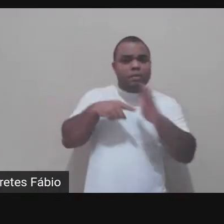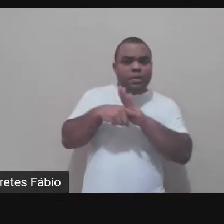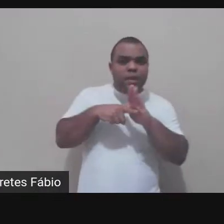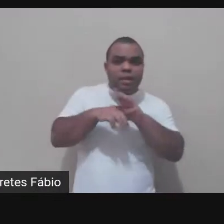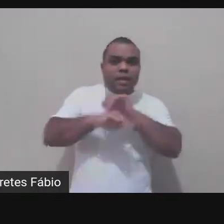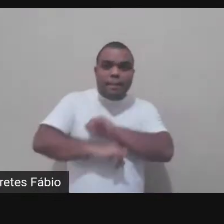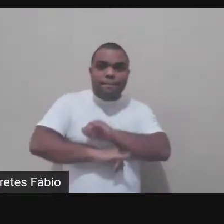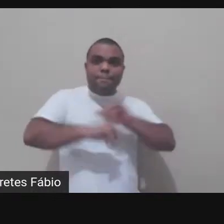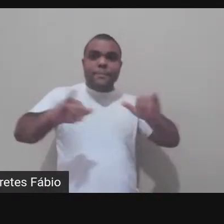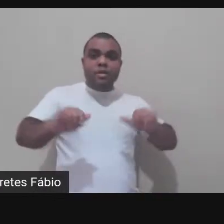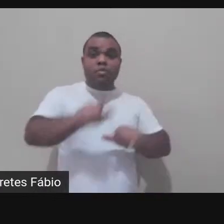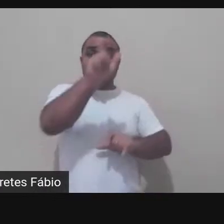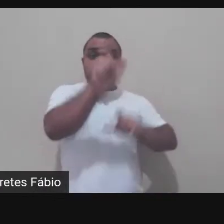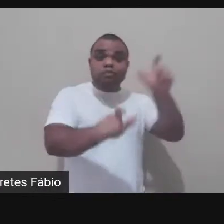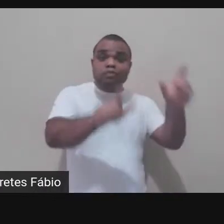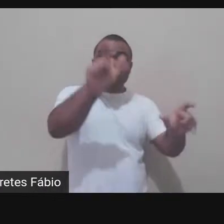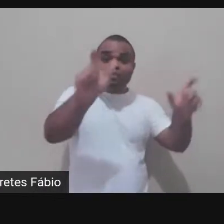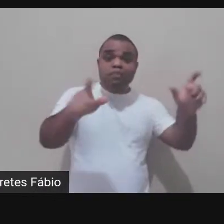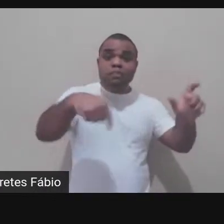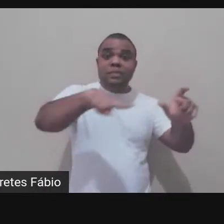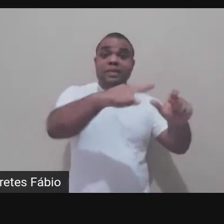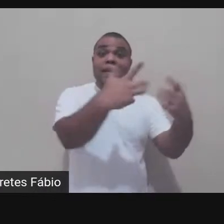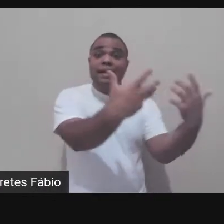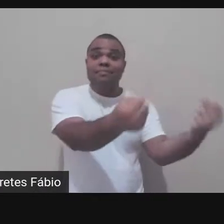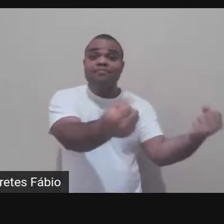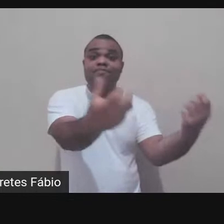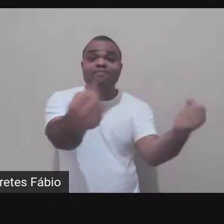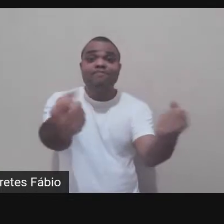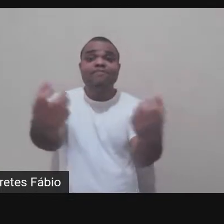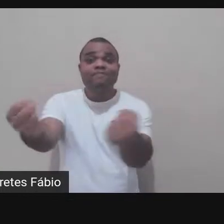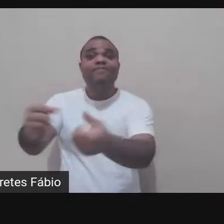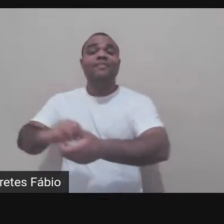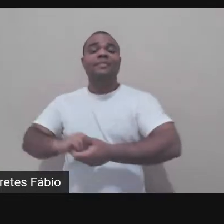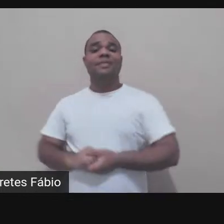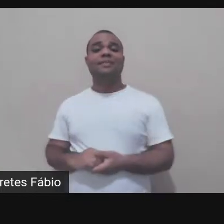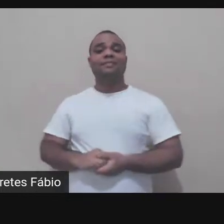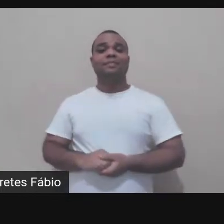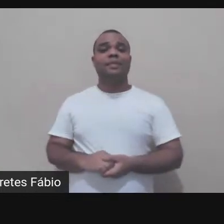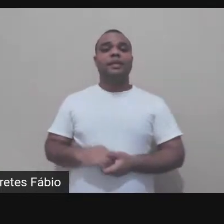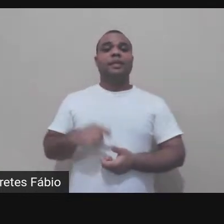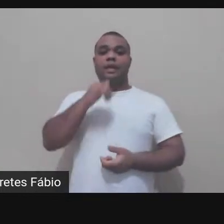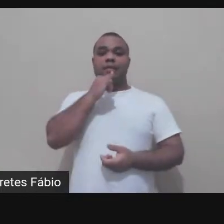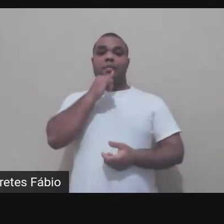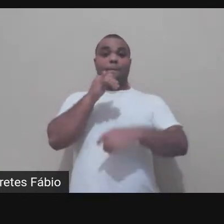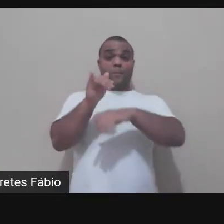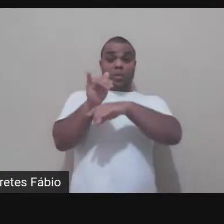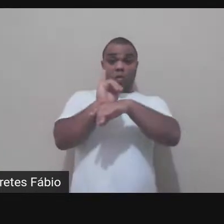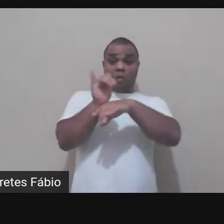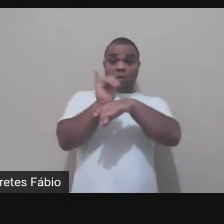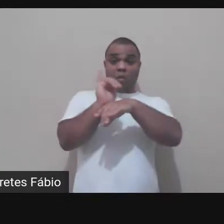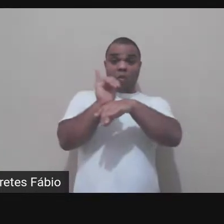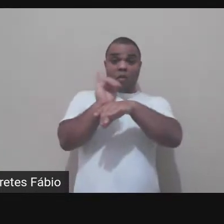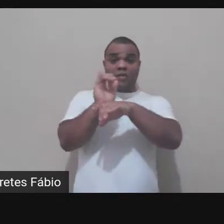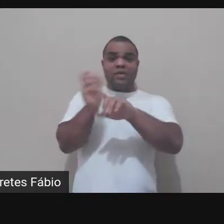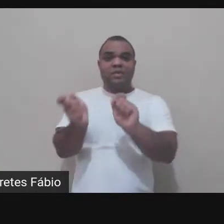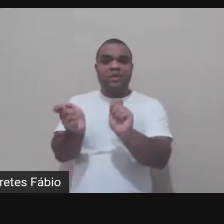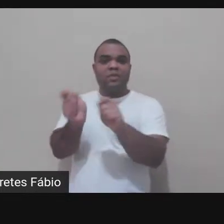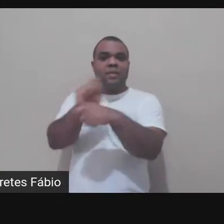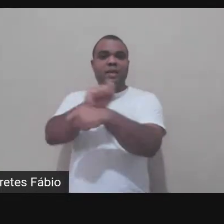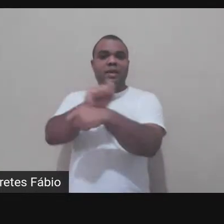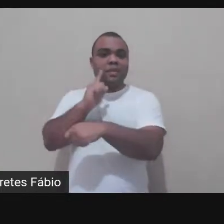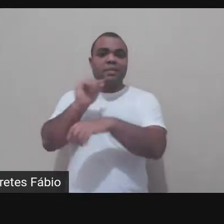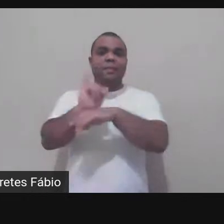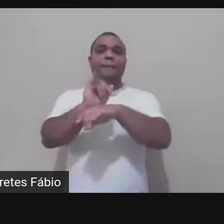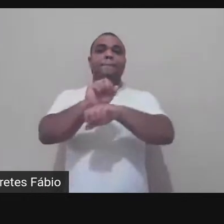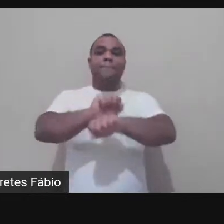que eu transformei a minha minha dissertação em um vídeo esse vídeo foi assistido por mais de 165 mil pessoas que é